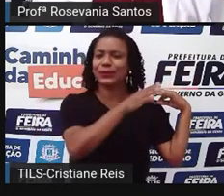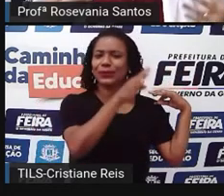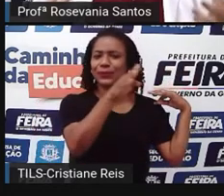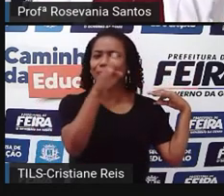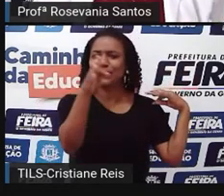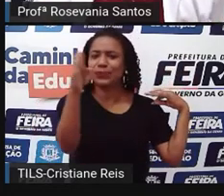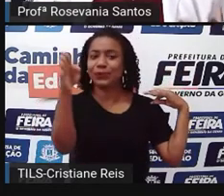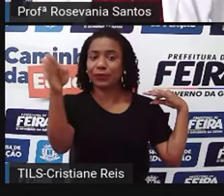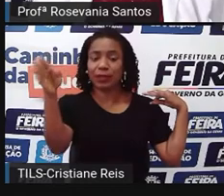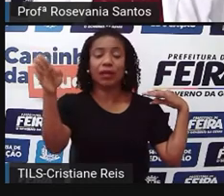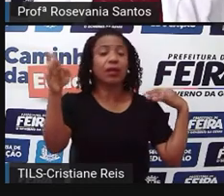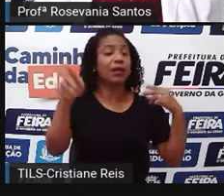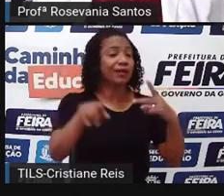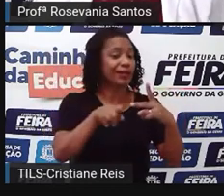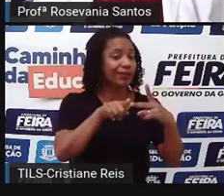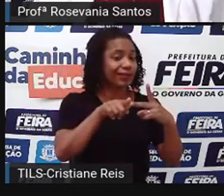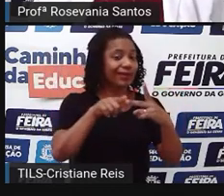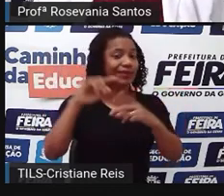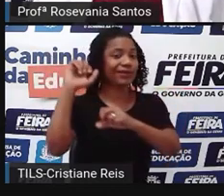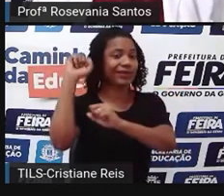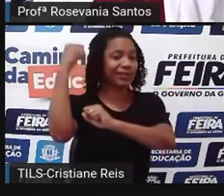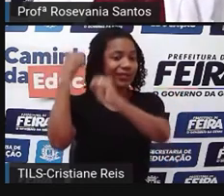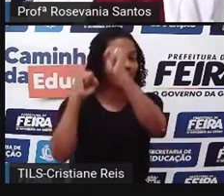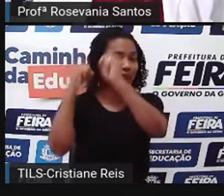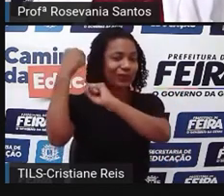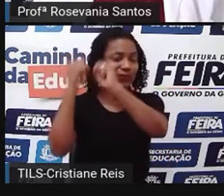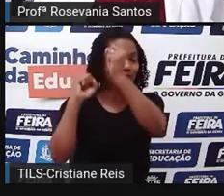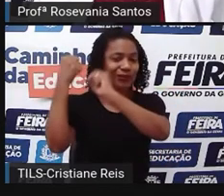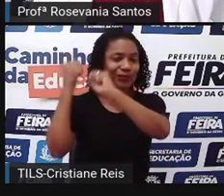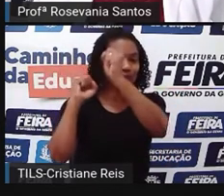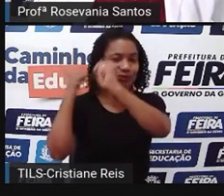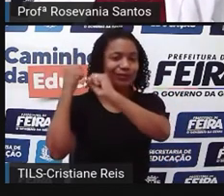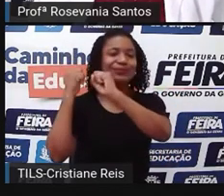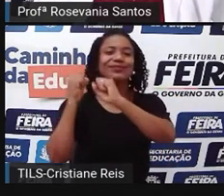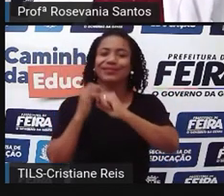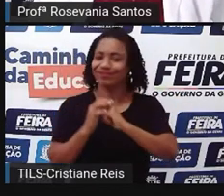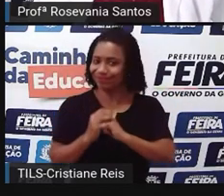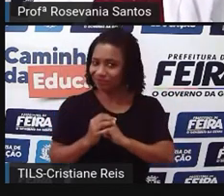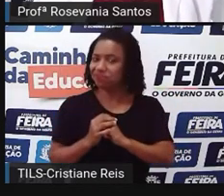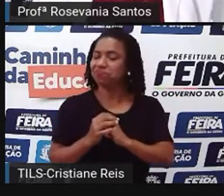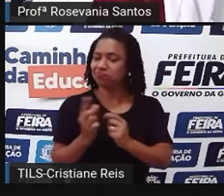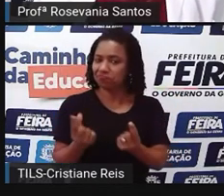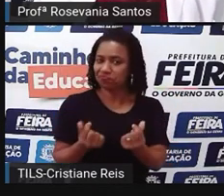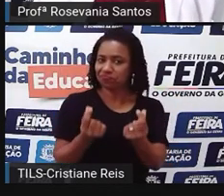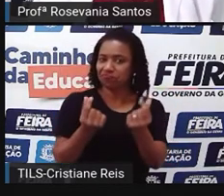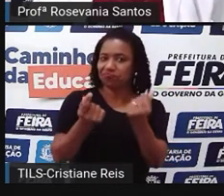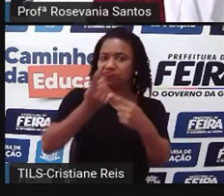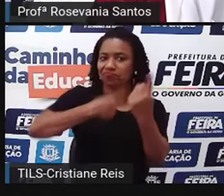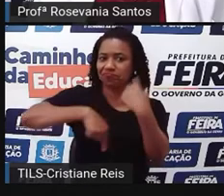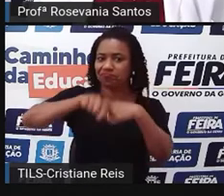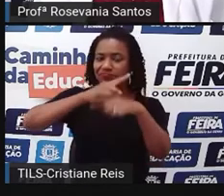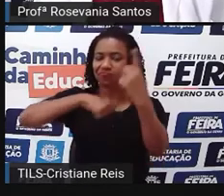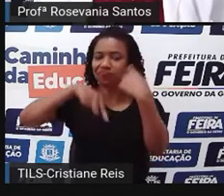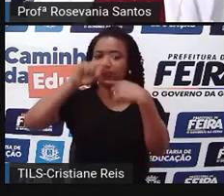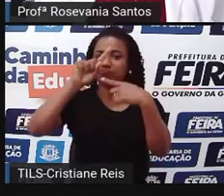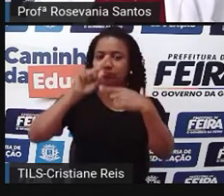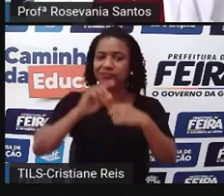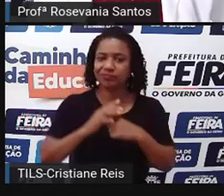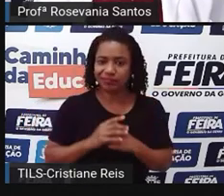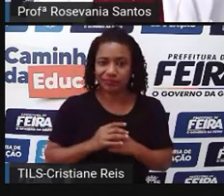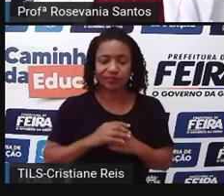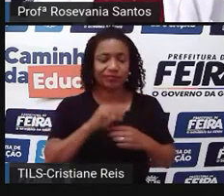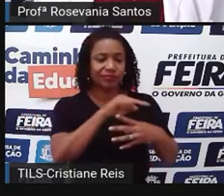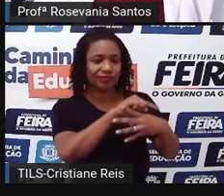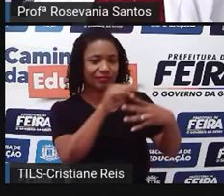industrialmente, ela é a mais desenvolvida e é o coração econômico do Brasil. ela é composta, né, por esses quatro